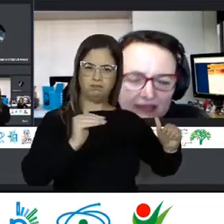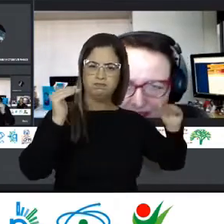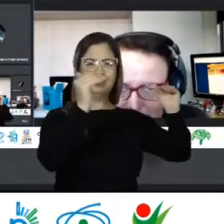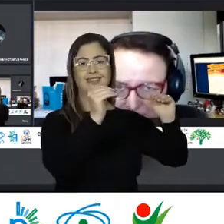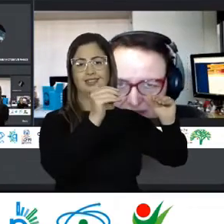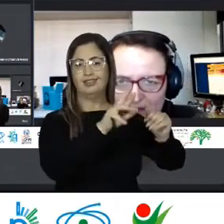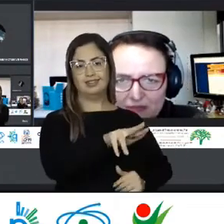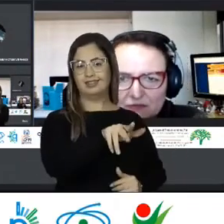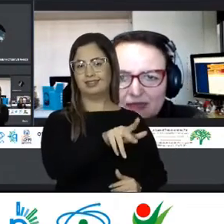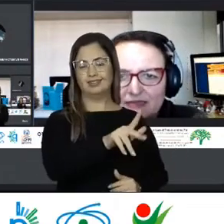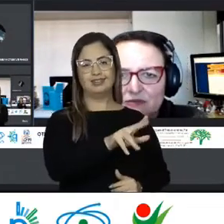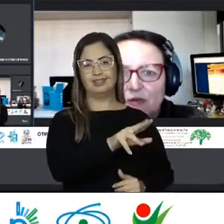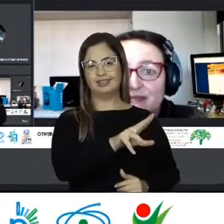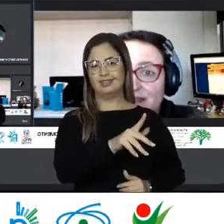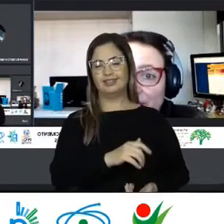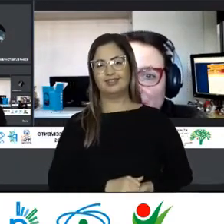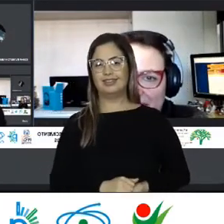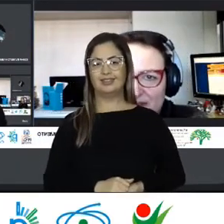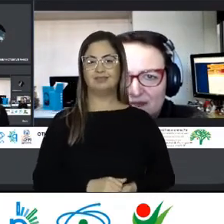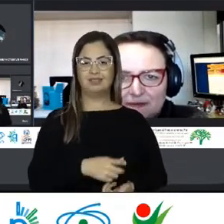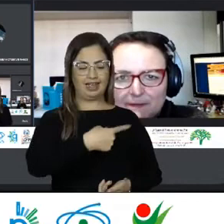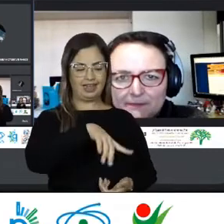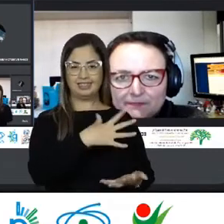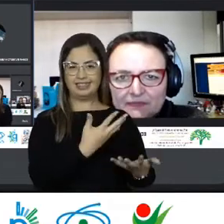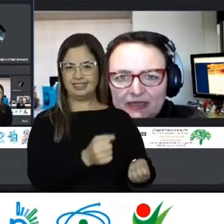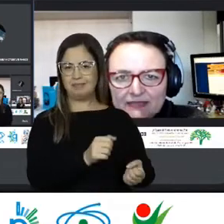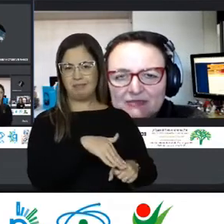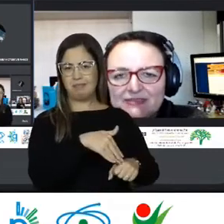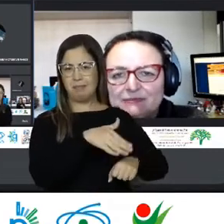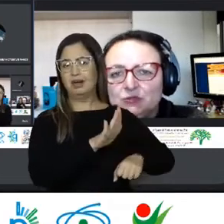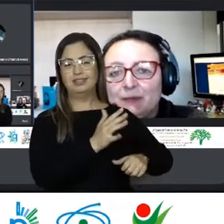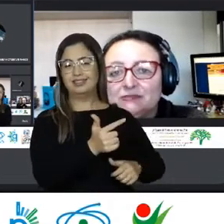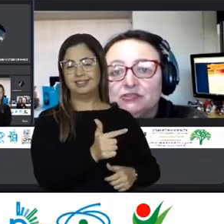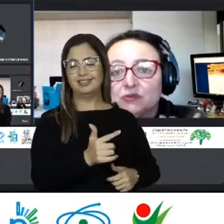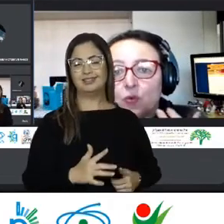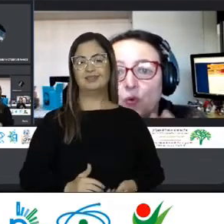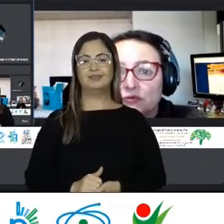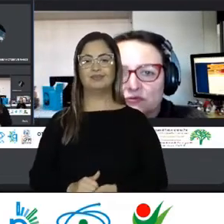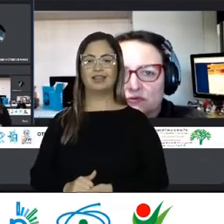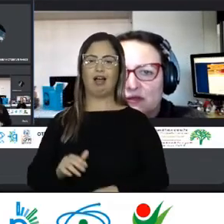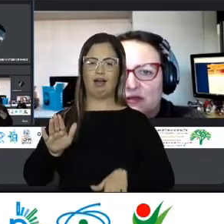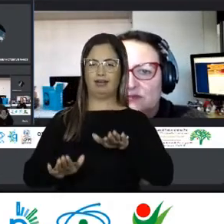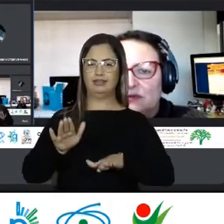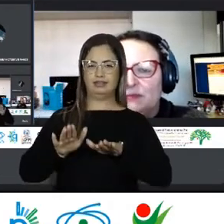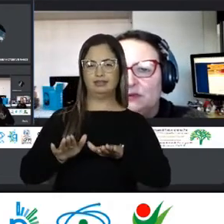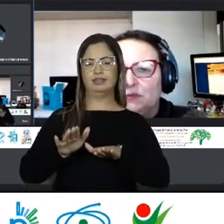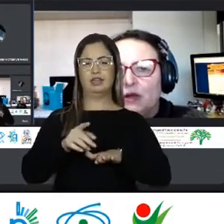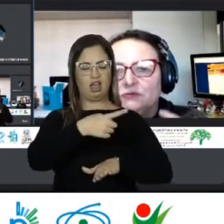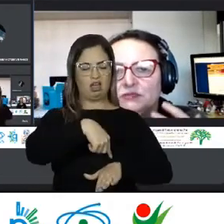Estejam recebendo mais Ou recebam mais Então às vezes É muito mais Um discurso